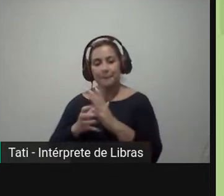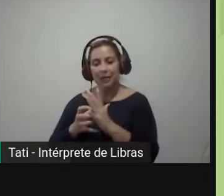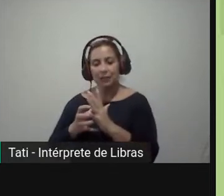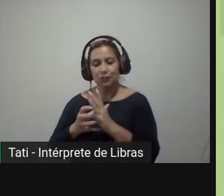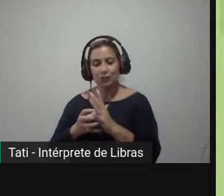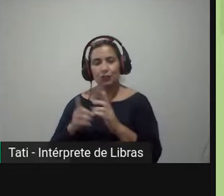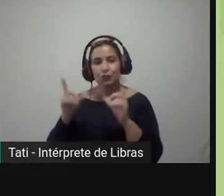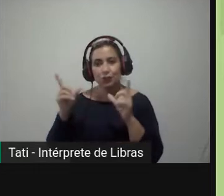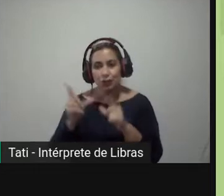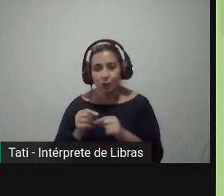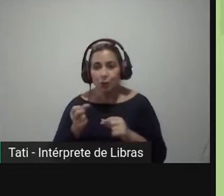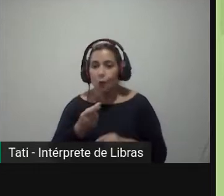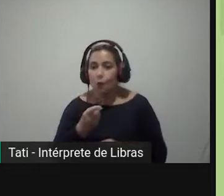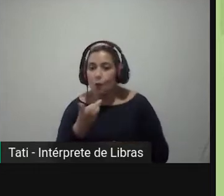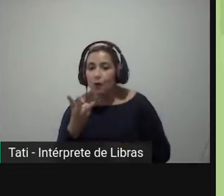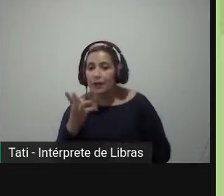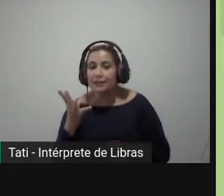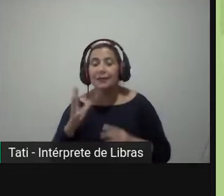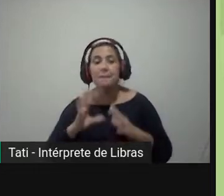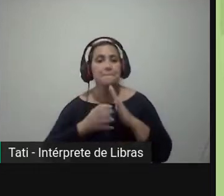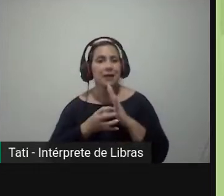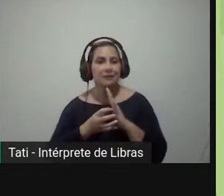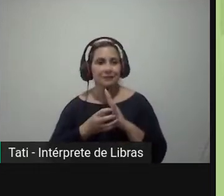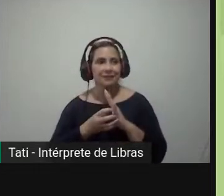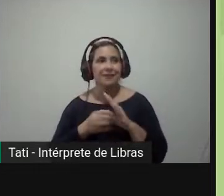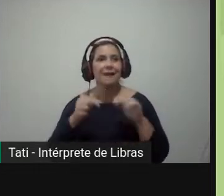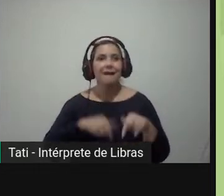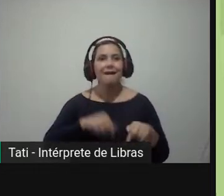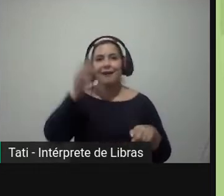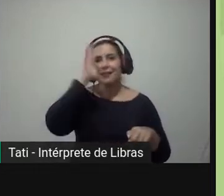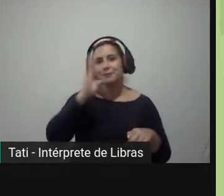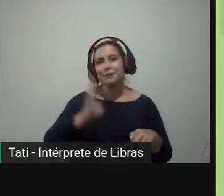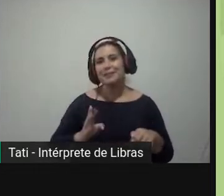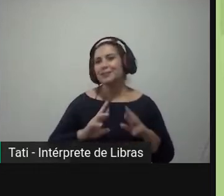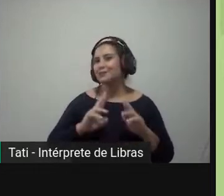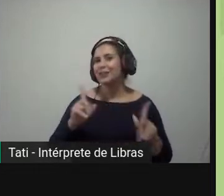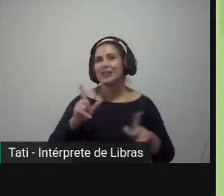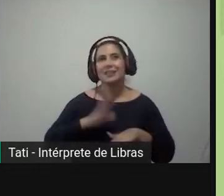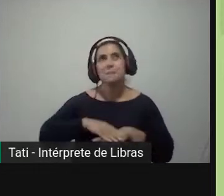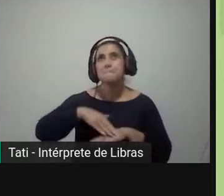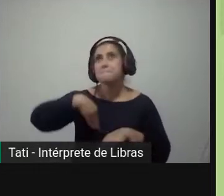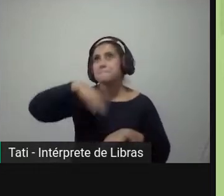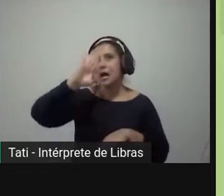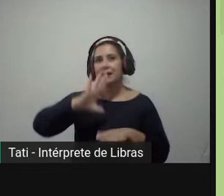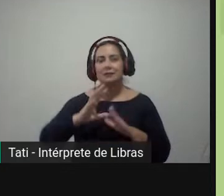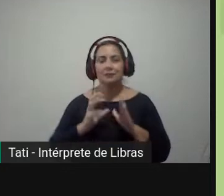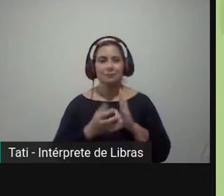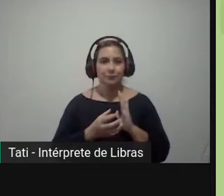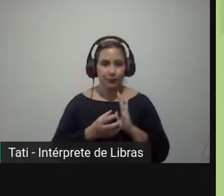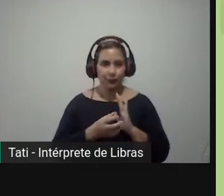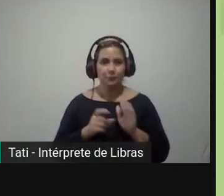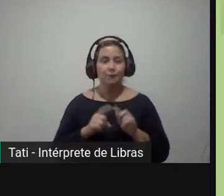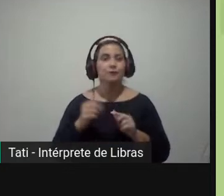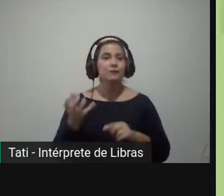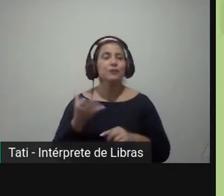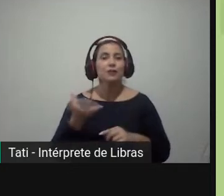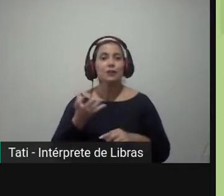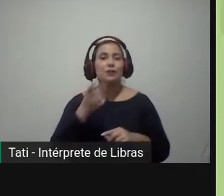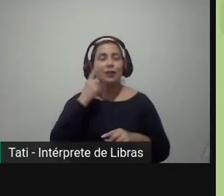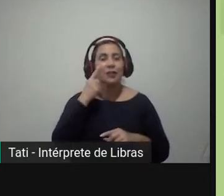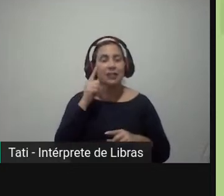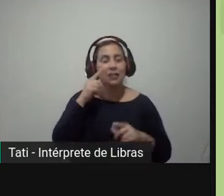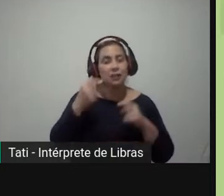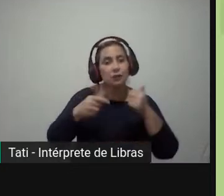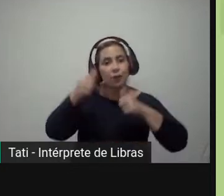E aqui no Brasil aconteceu o contrário no decorrer do tempo. Então, o Samuels teve a ideia de incluir esse novo âmbito de